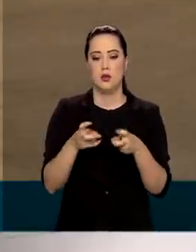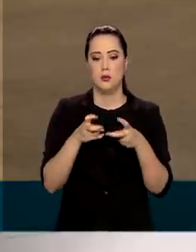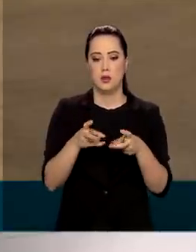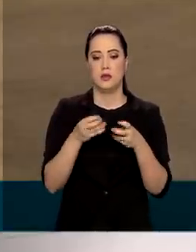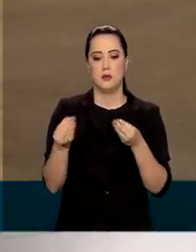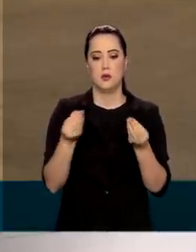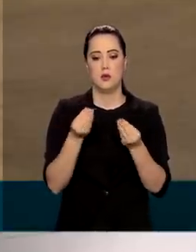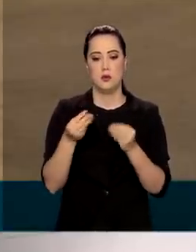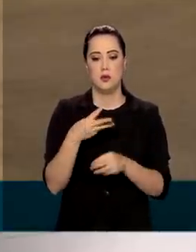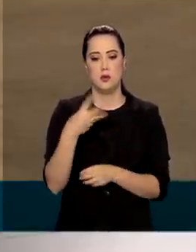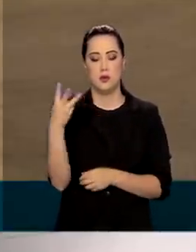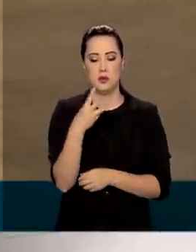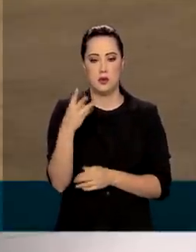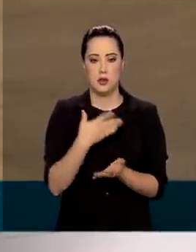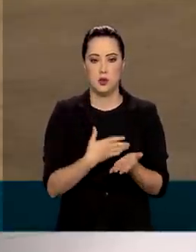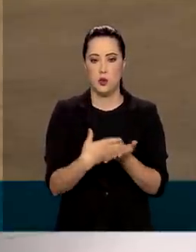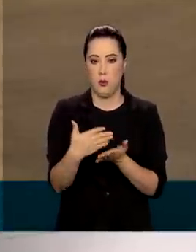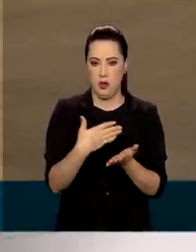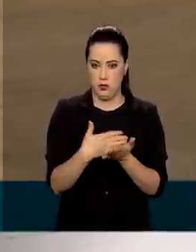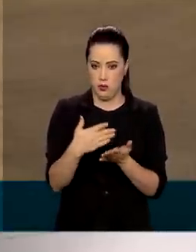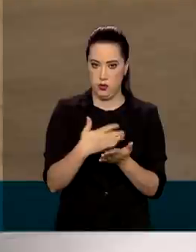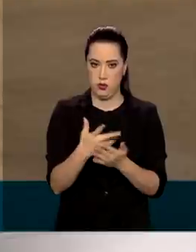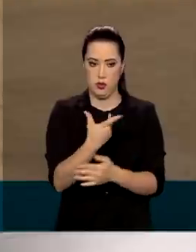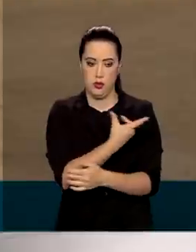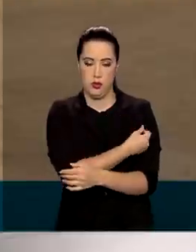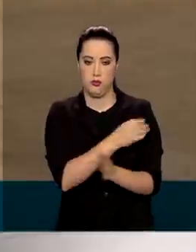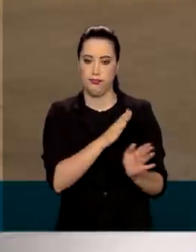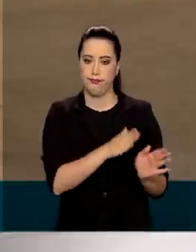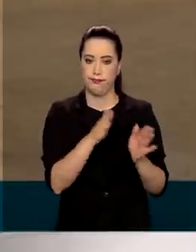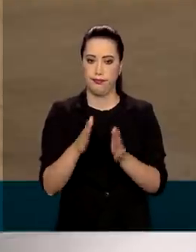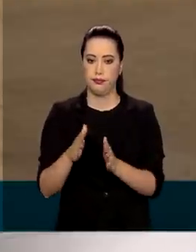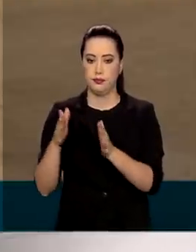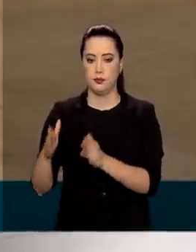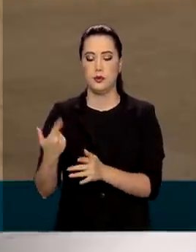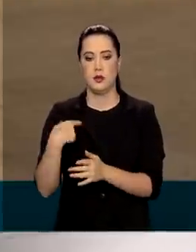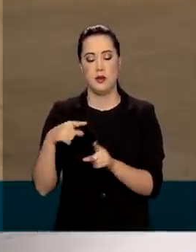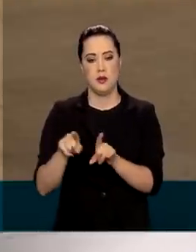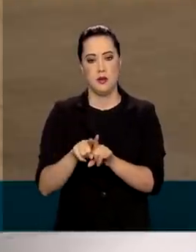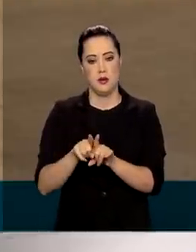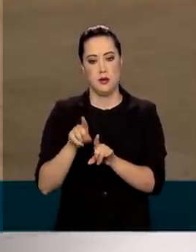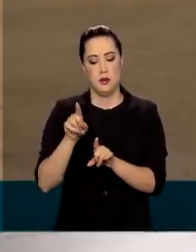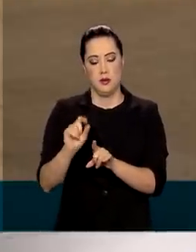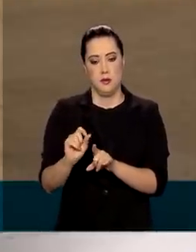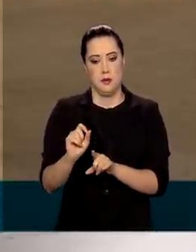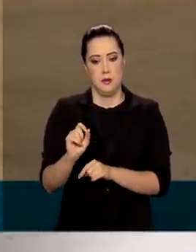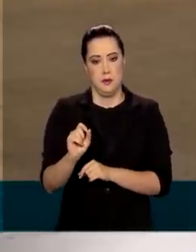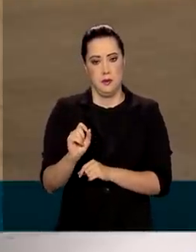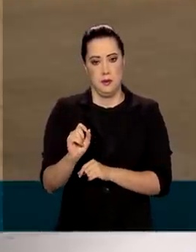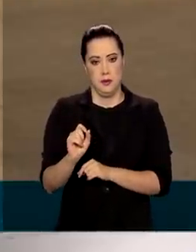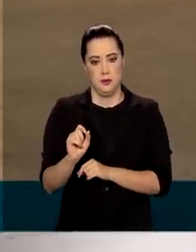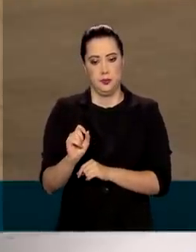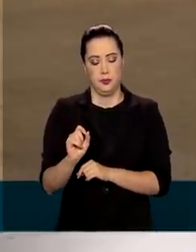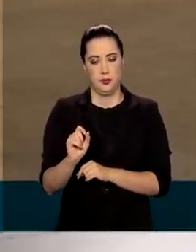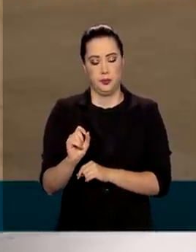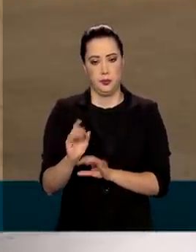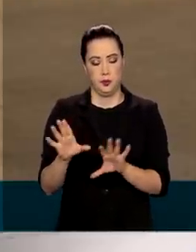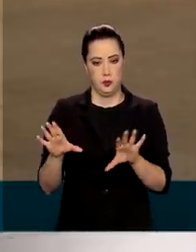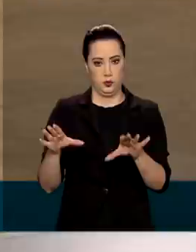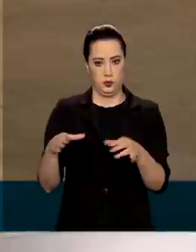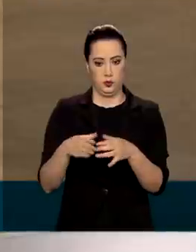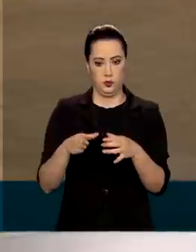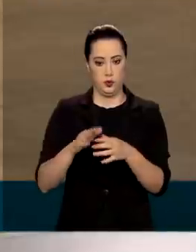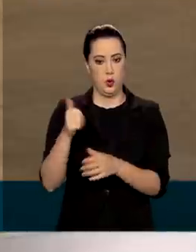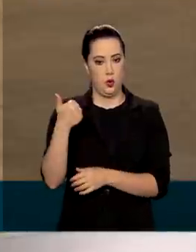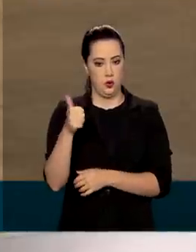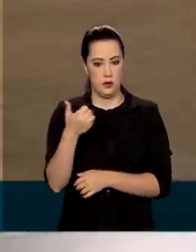testes em humanos da vacina AstraZeneca, que teve a inspeção na fábrica da China concluída pela agência no dia